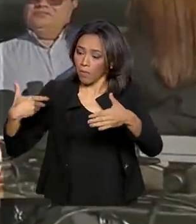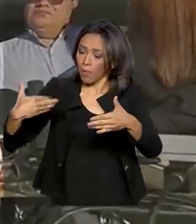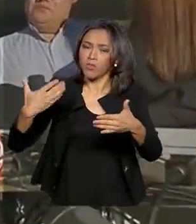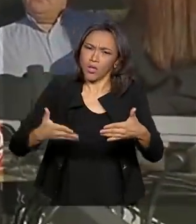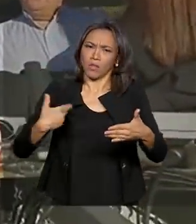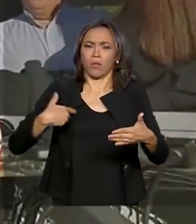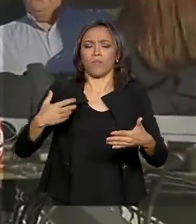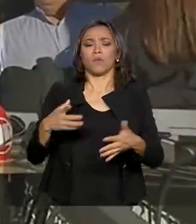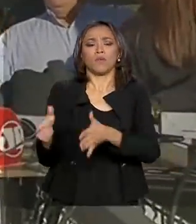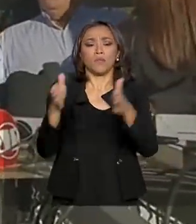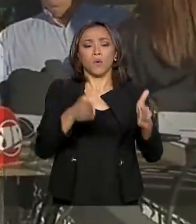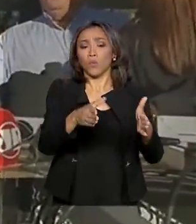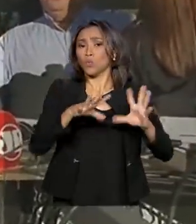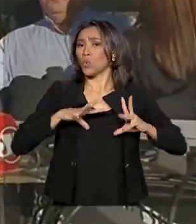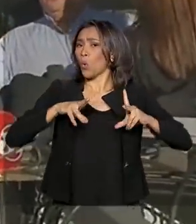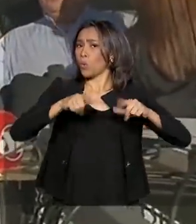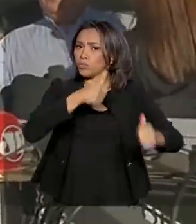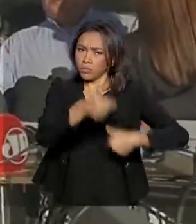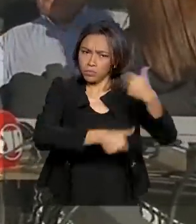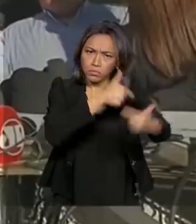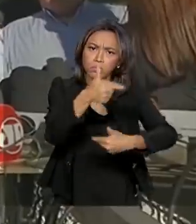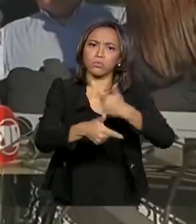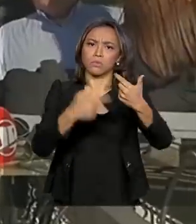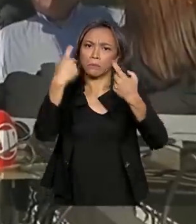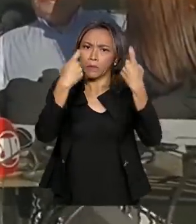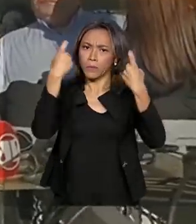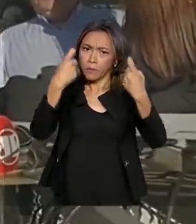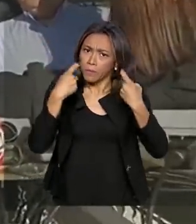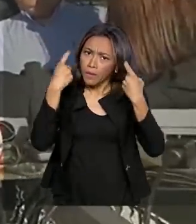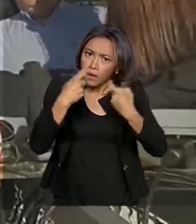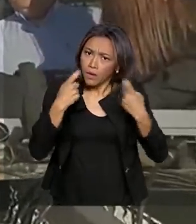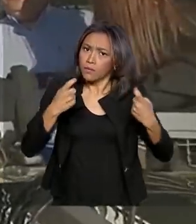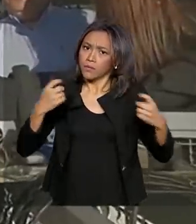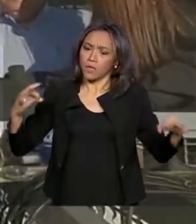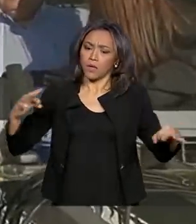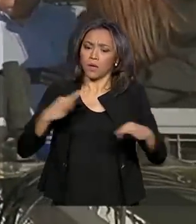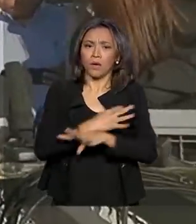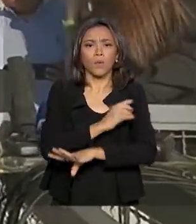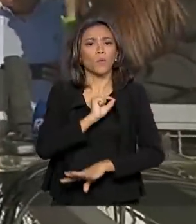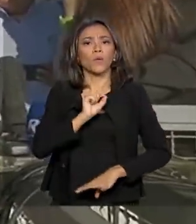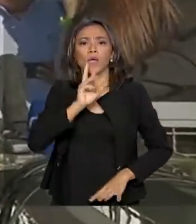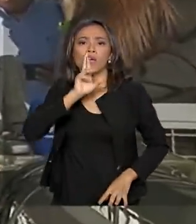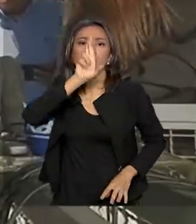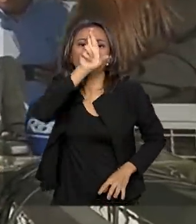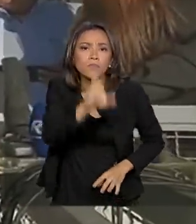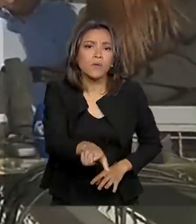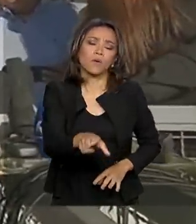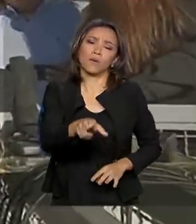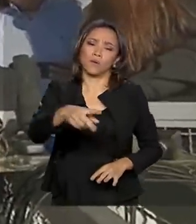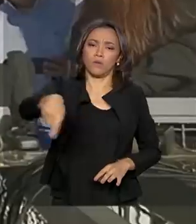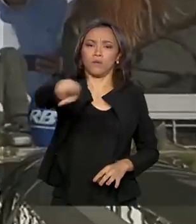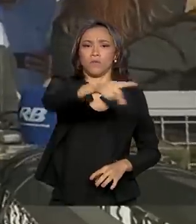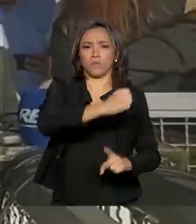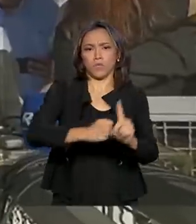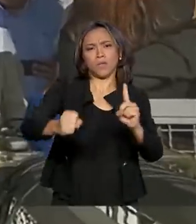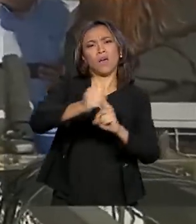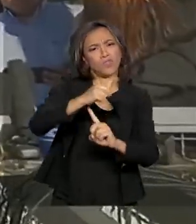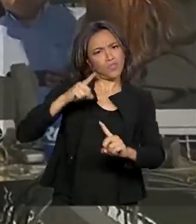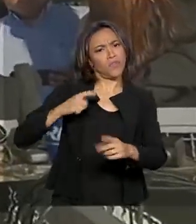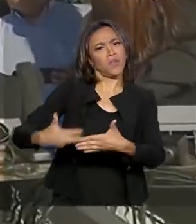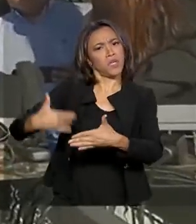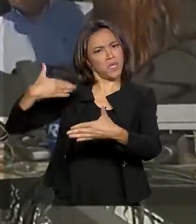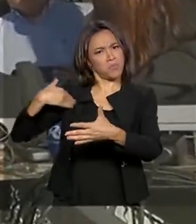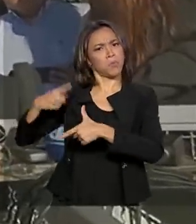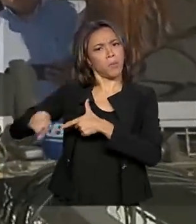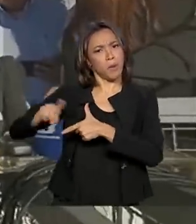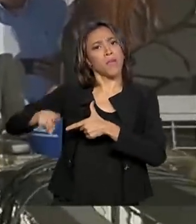e preocupado em dar uma pronta resposta para a população. Mesmo que tivermos algum problema, a gente vai